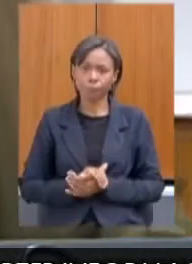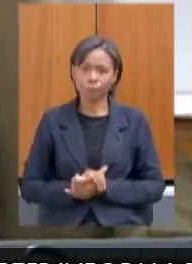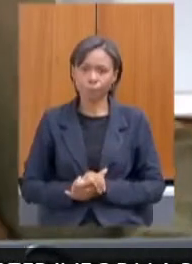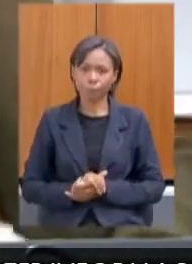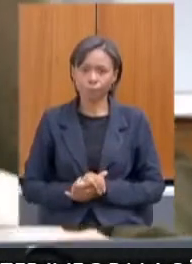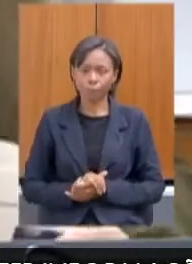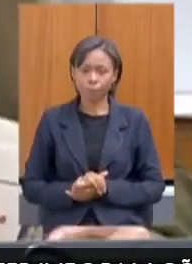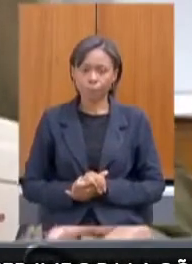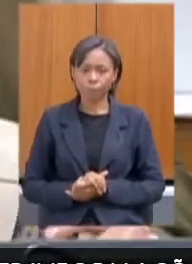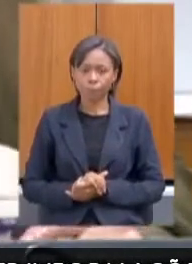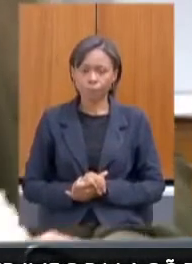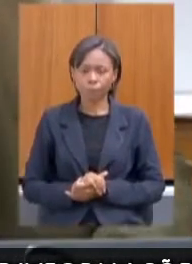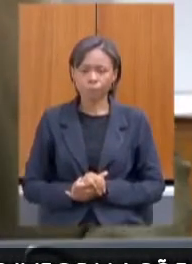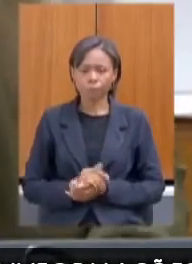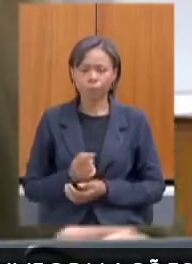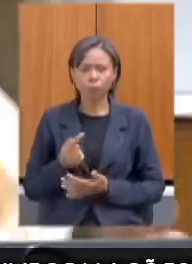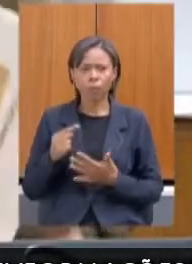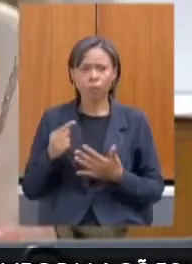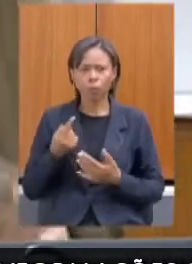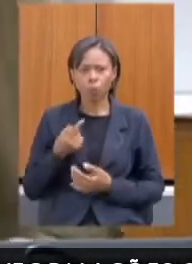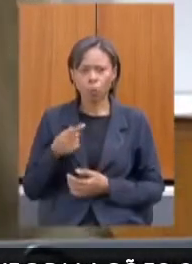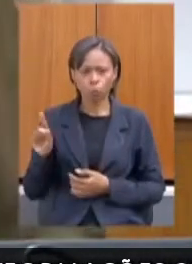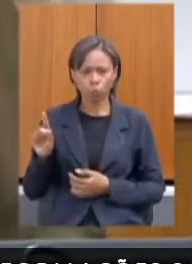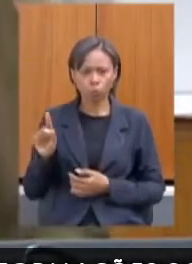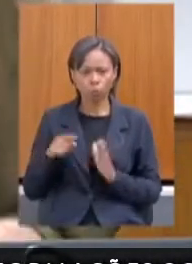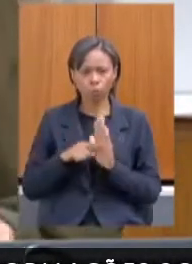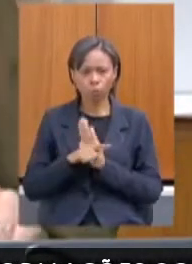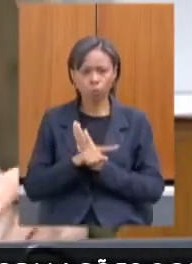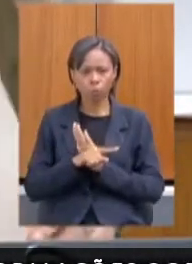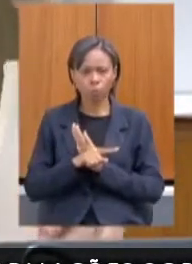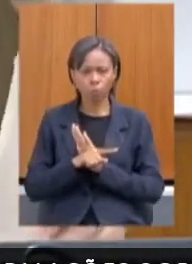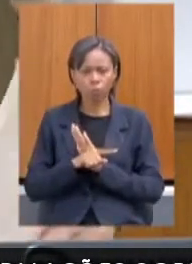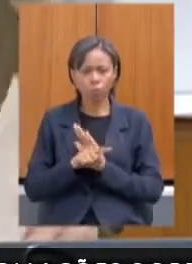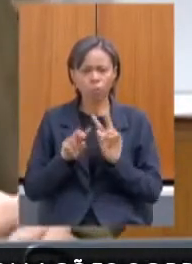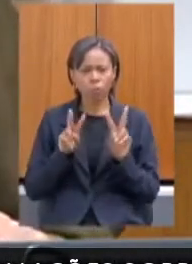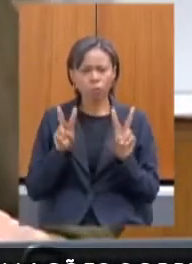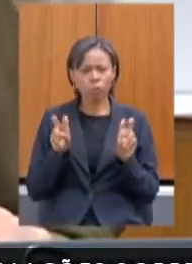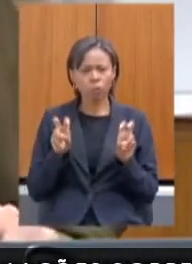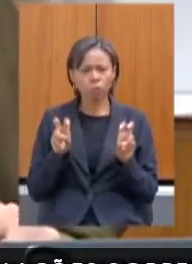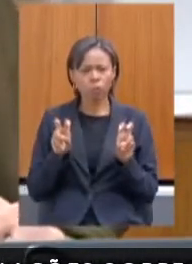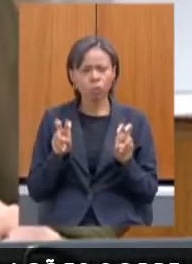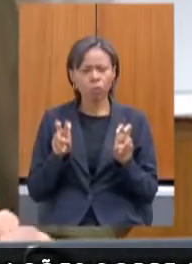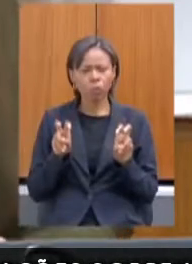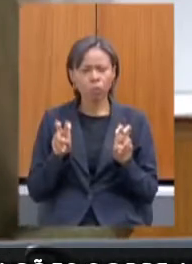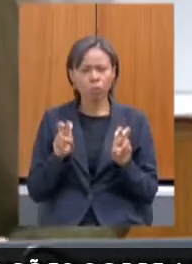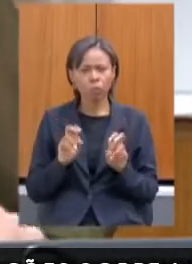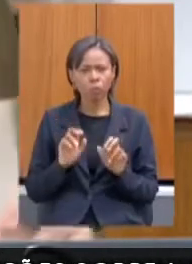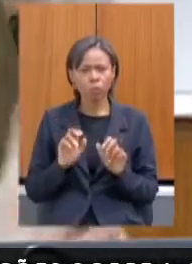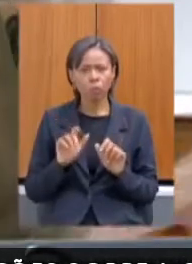A última pergunta foi sobre... LGBT.